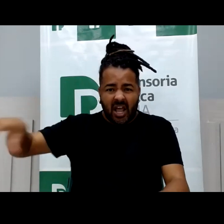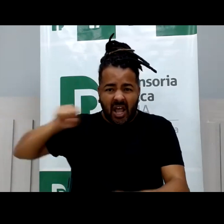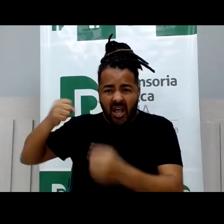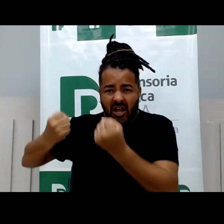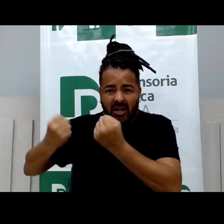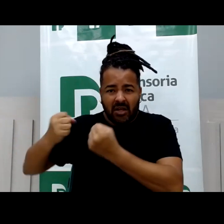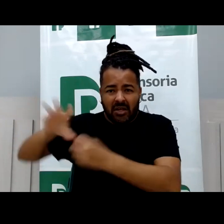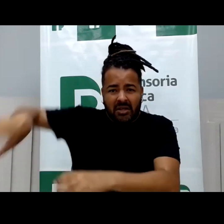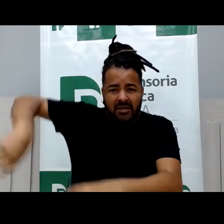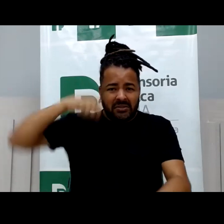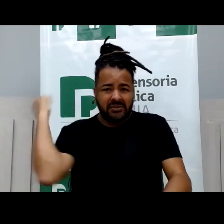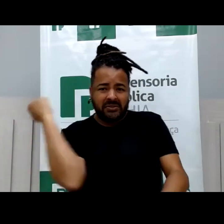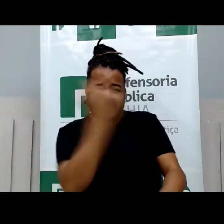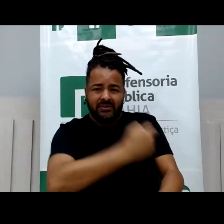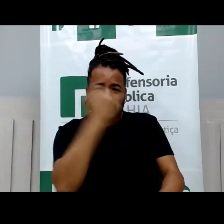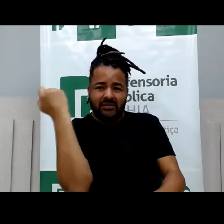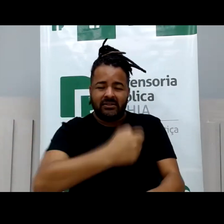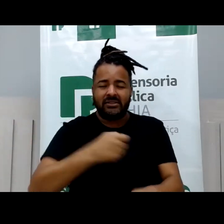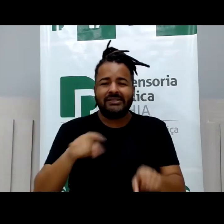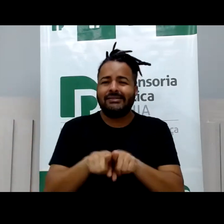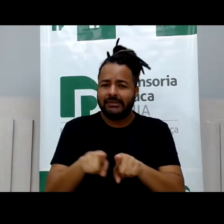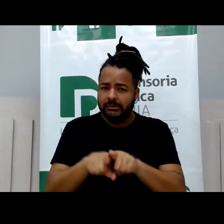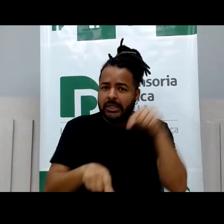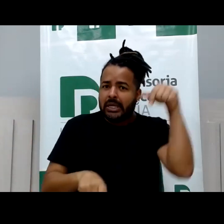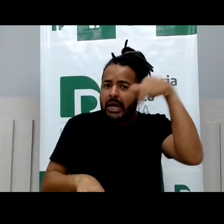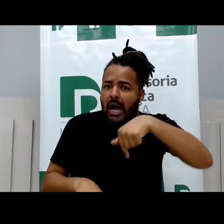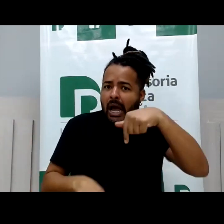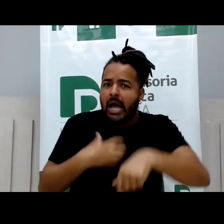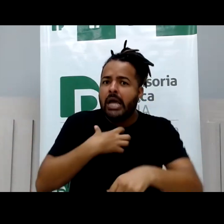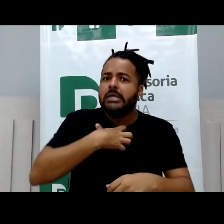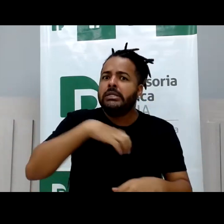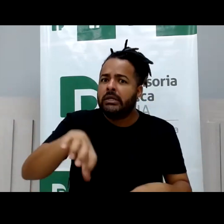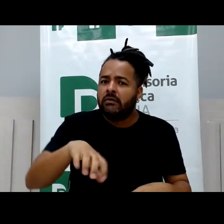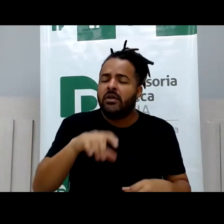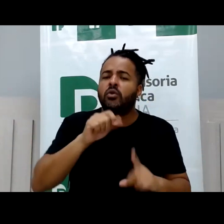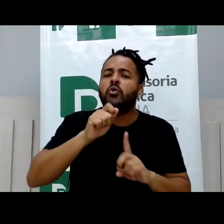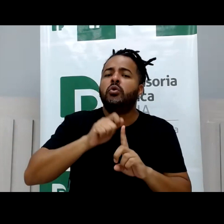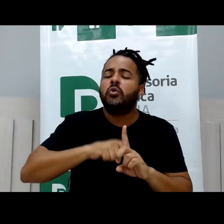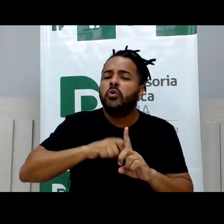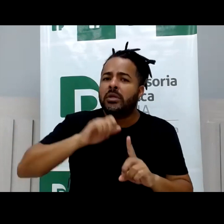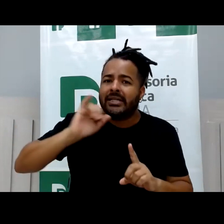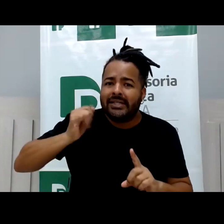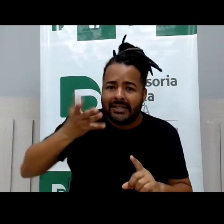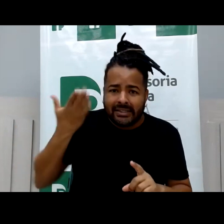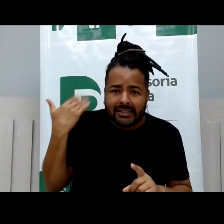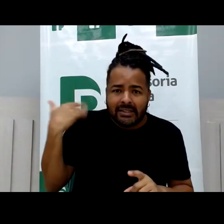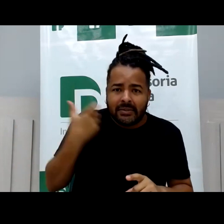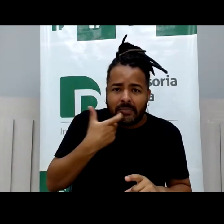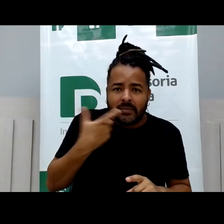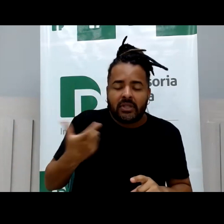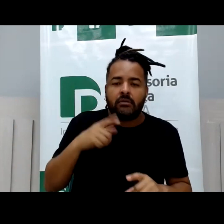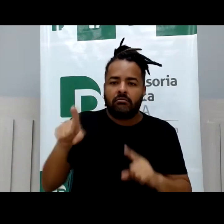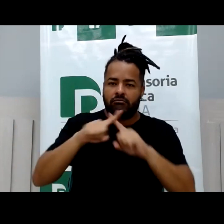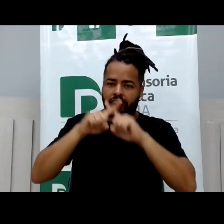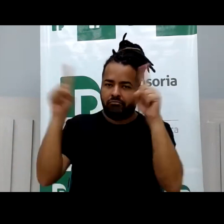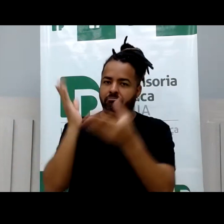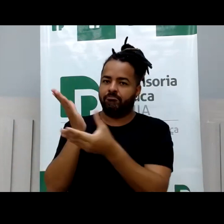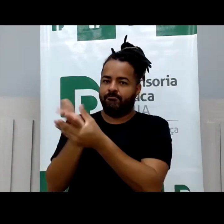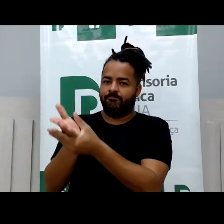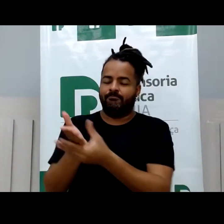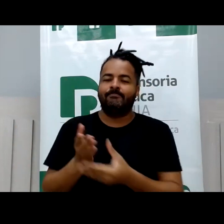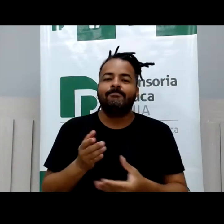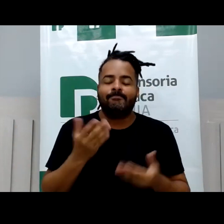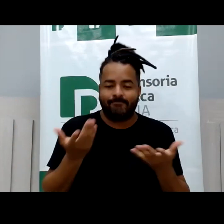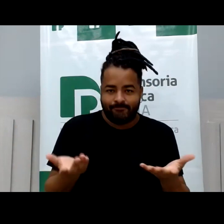Aqui em Salvador, em janeiro. Virou queixa crime, vai virar processo, e tem que ser assim.